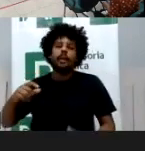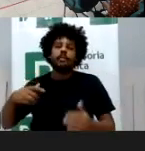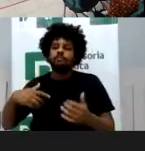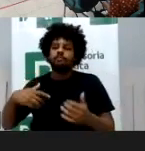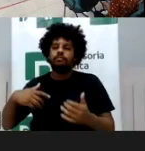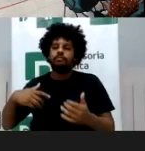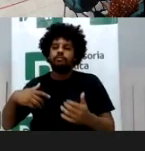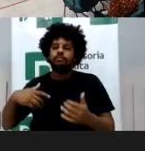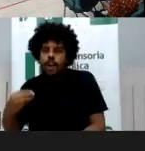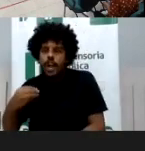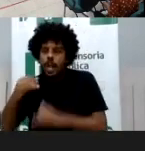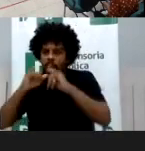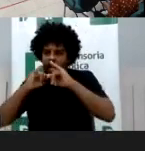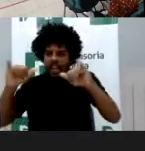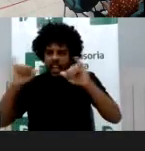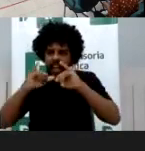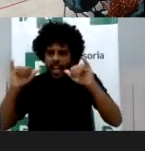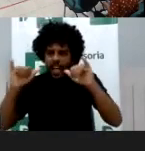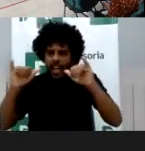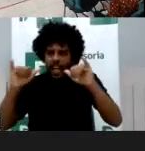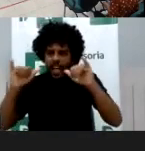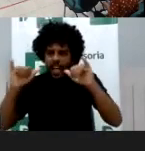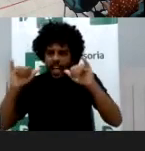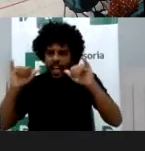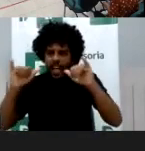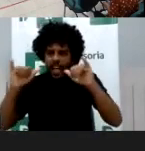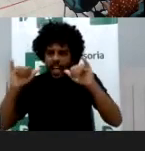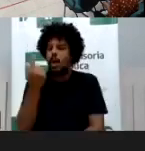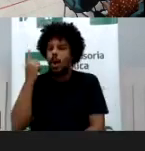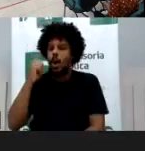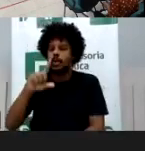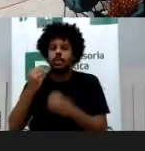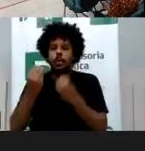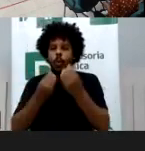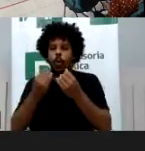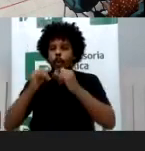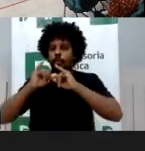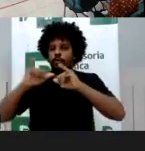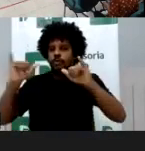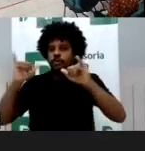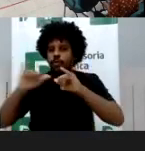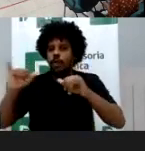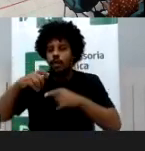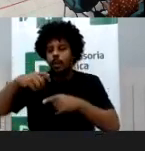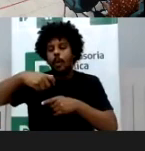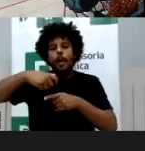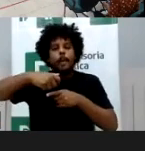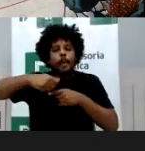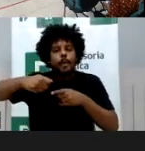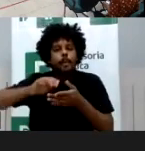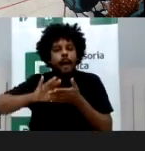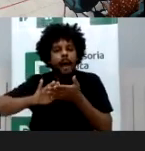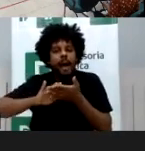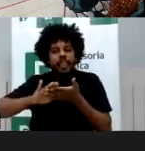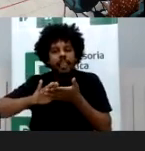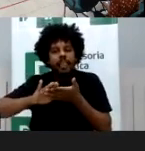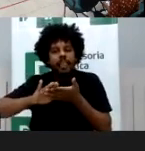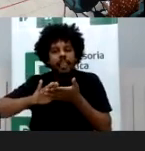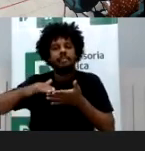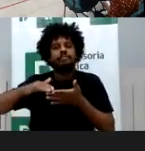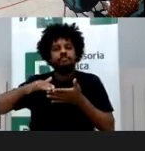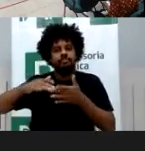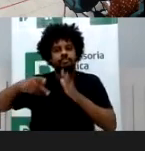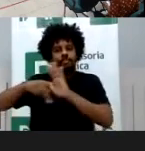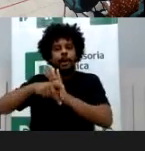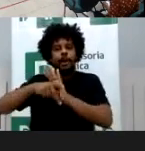diferencia é justamente a finalidade, é a função dessa exposição em primeiro lugar. a priori, aquele que